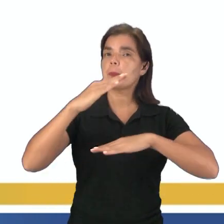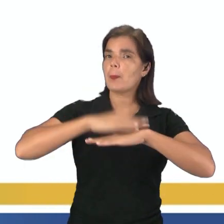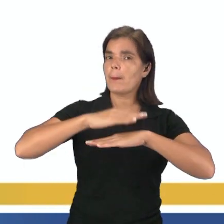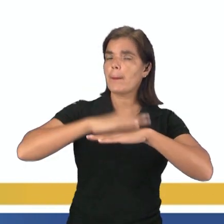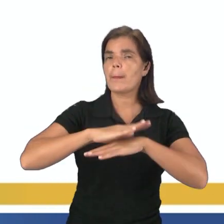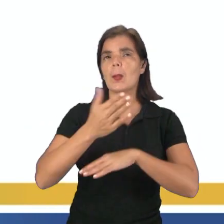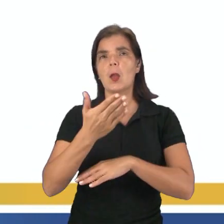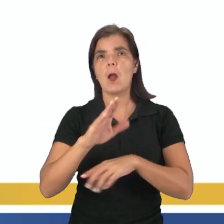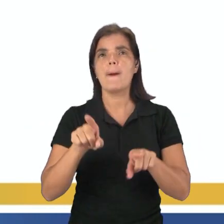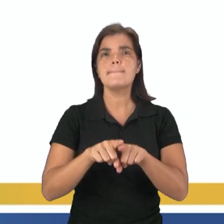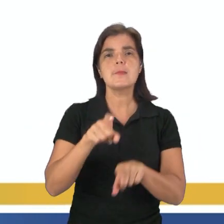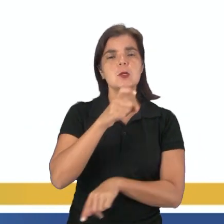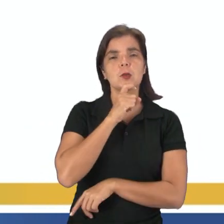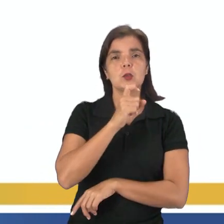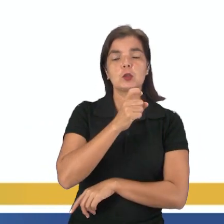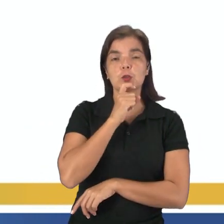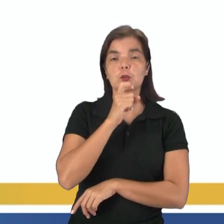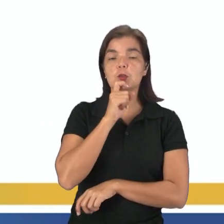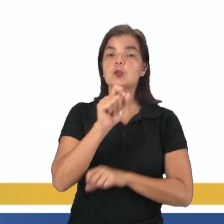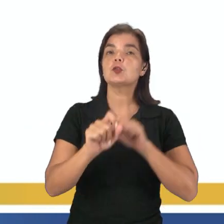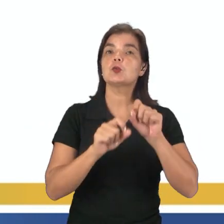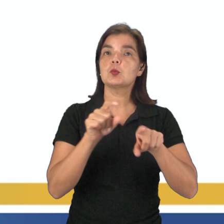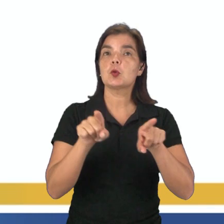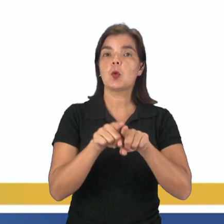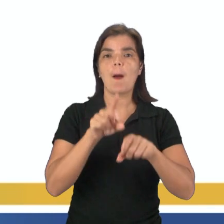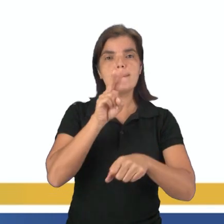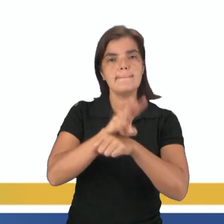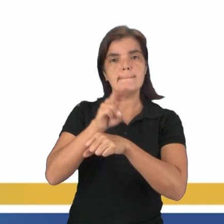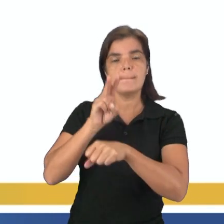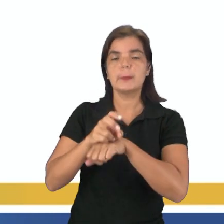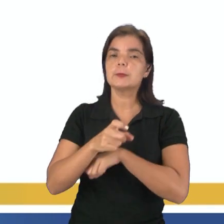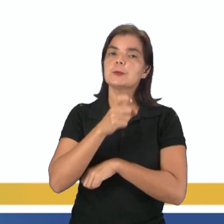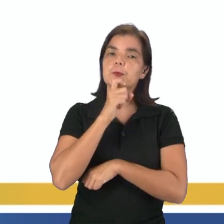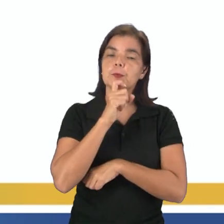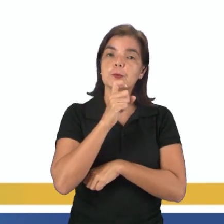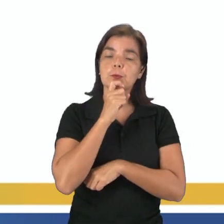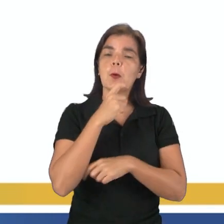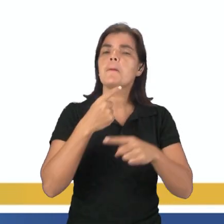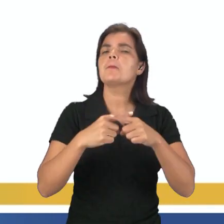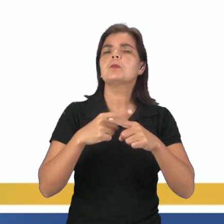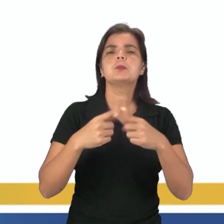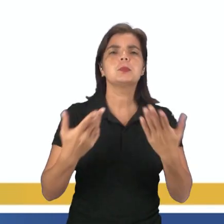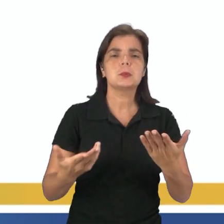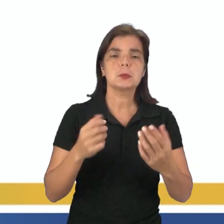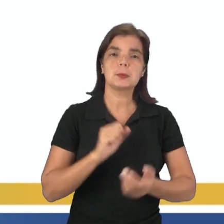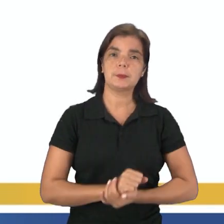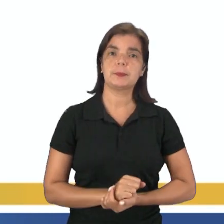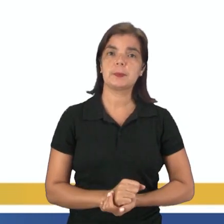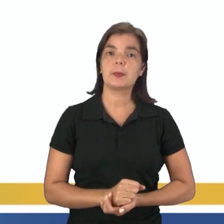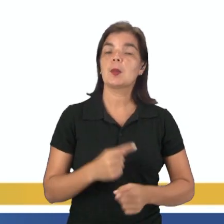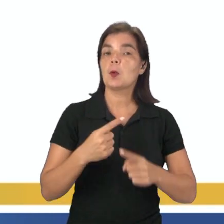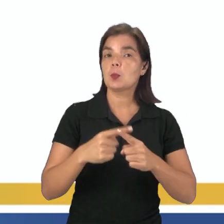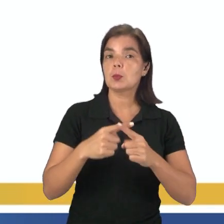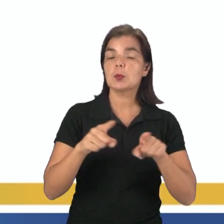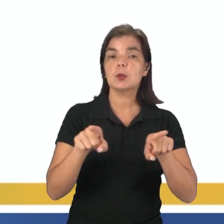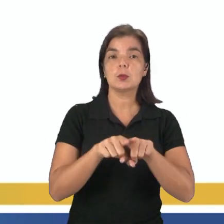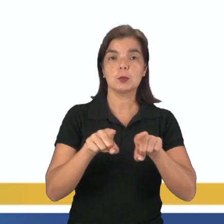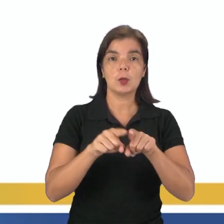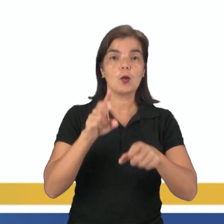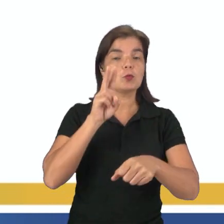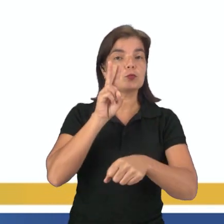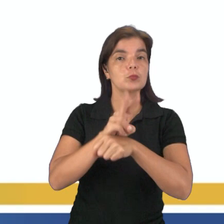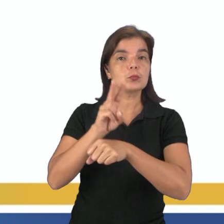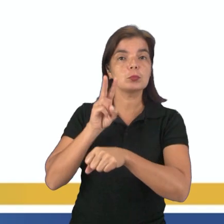já vai ser uma camada fria. E ela é chamada de camada protetora fria. E por que ela vai ser chamada assim? Porque ela vai estar nos